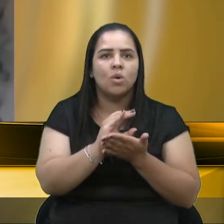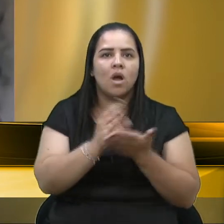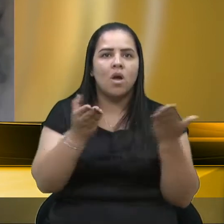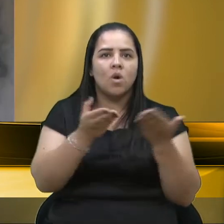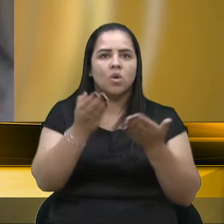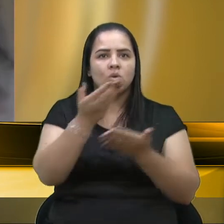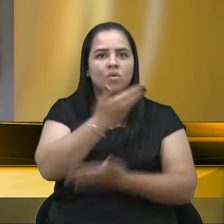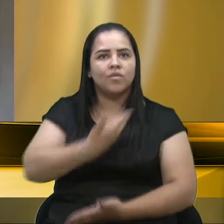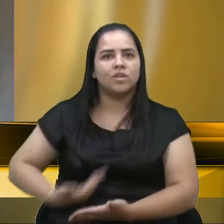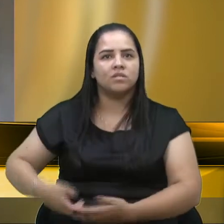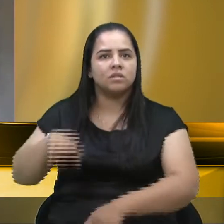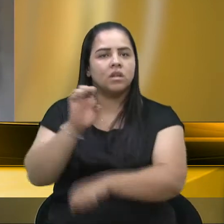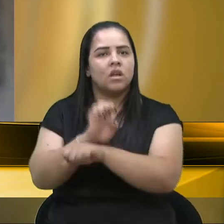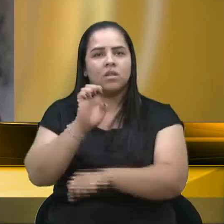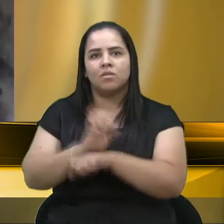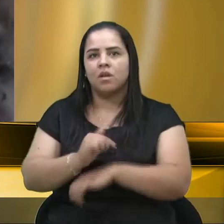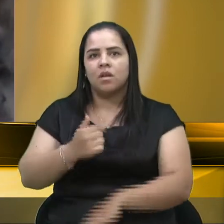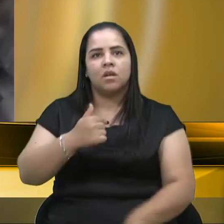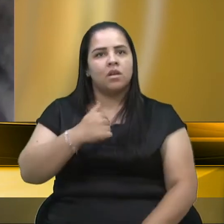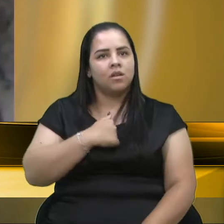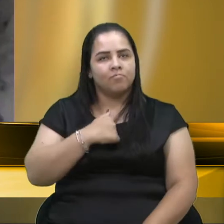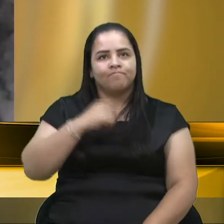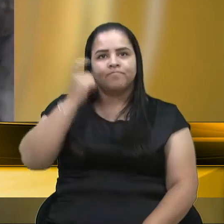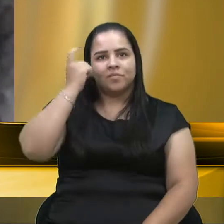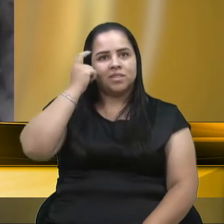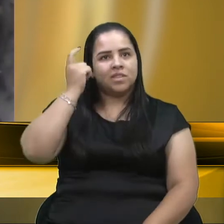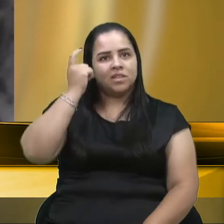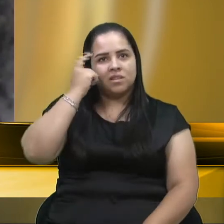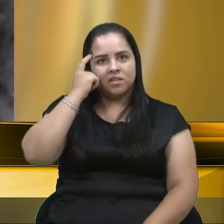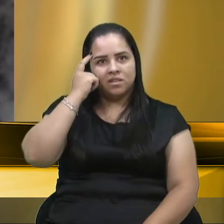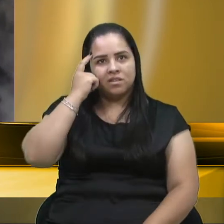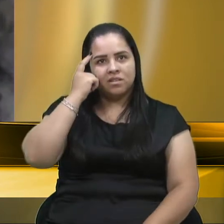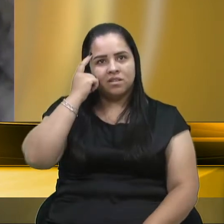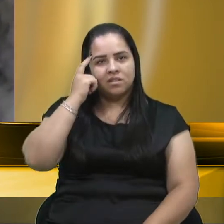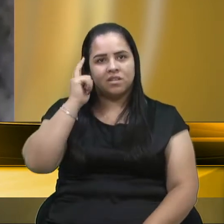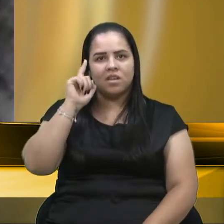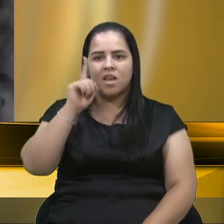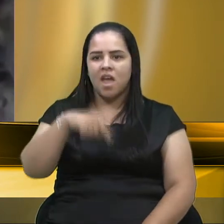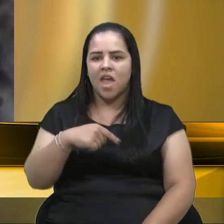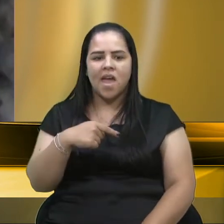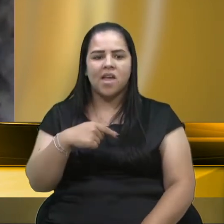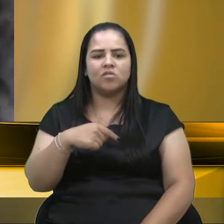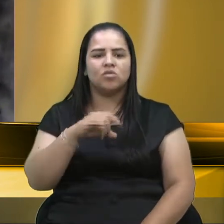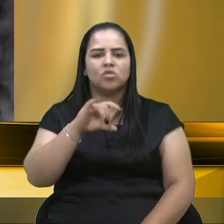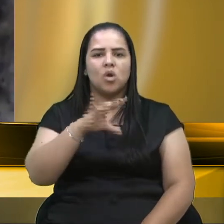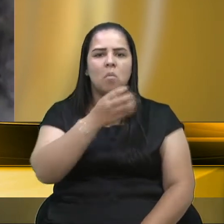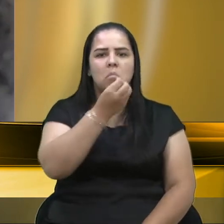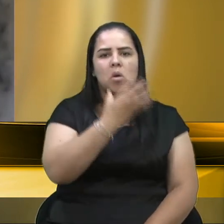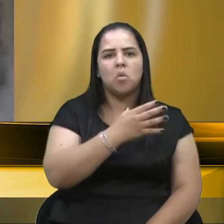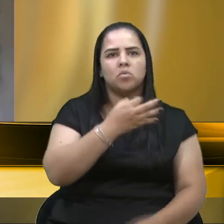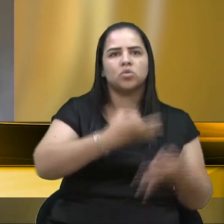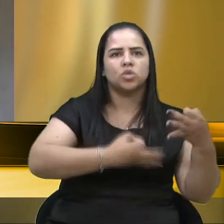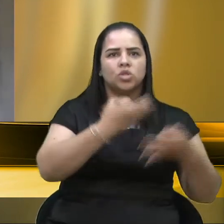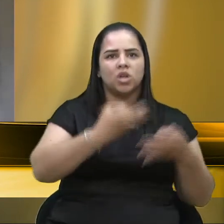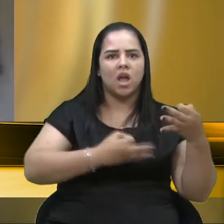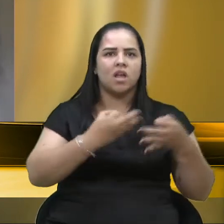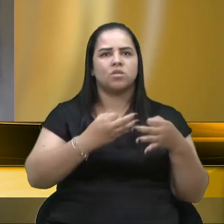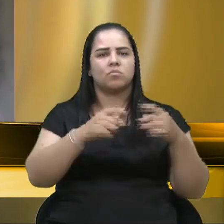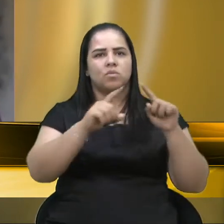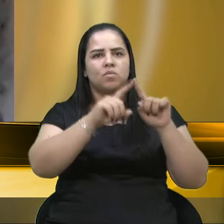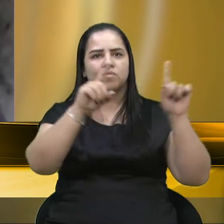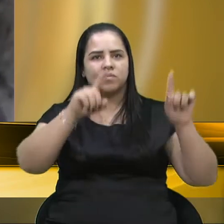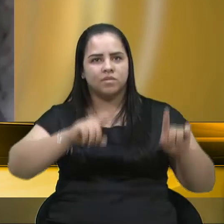Estado, para mim, nesse momento, é visto como uma regalia para o Poder Judiciário, para Ministério Público, para a Defensoria Pública.